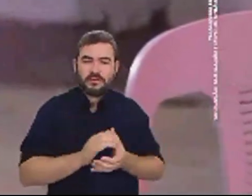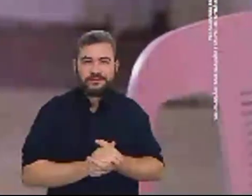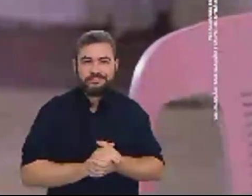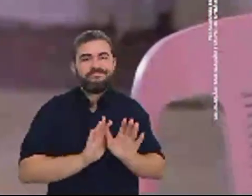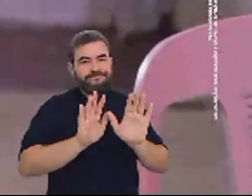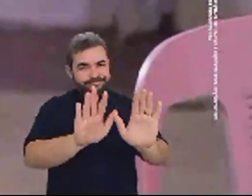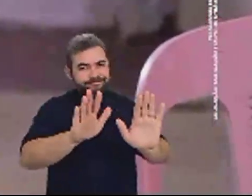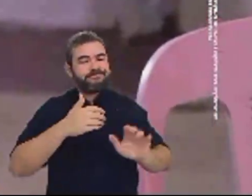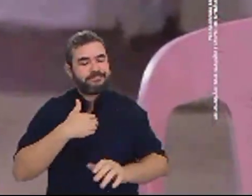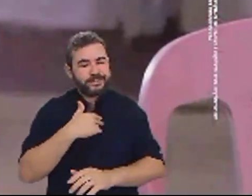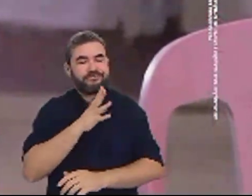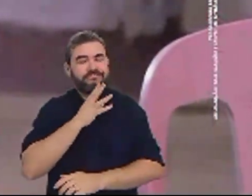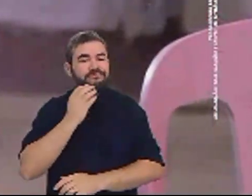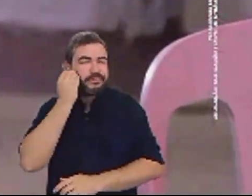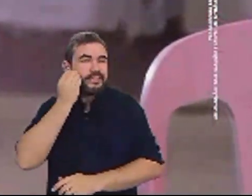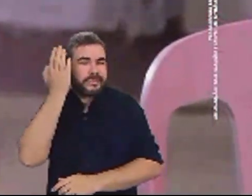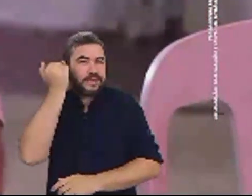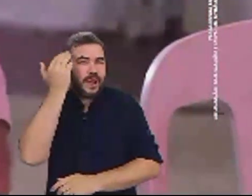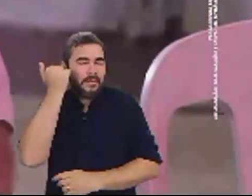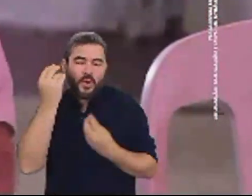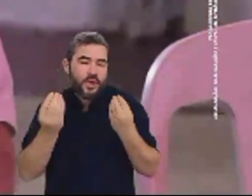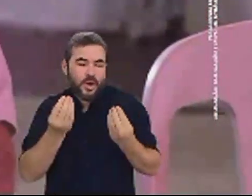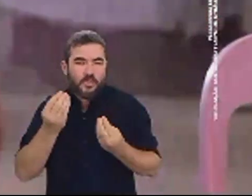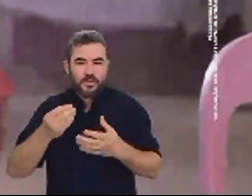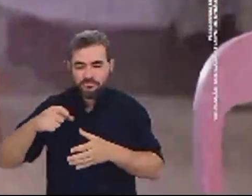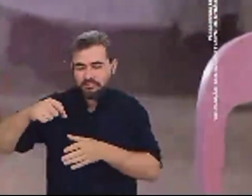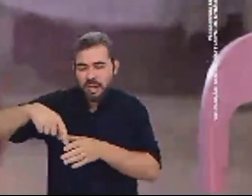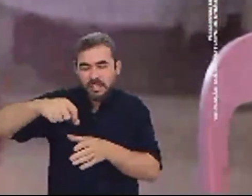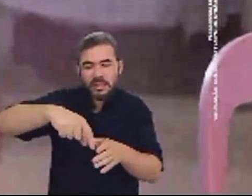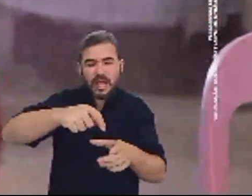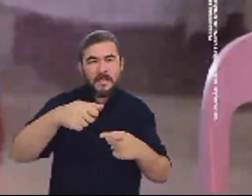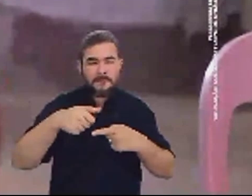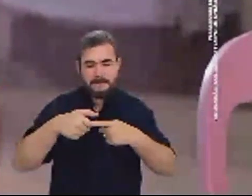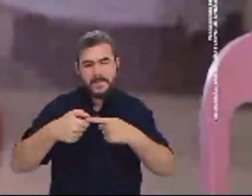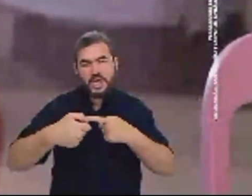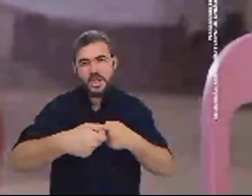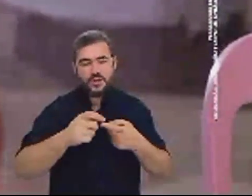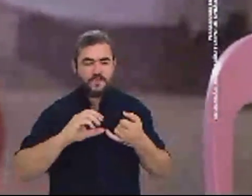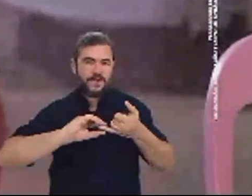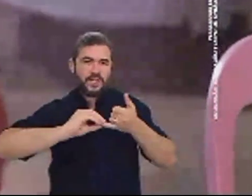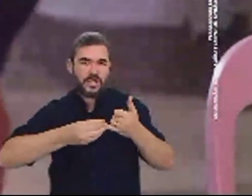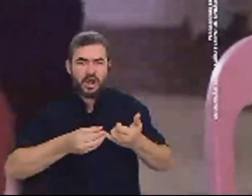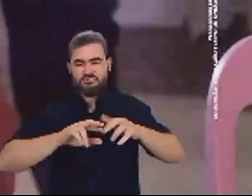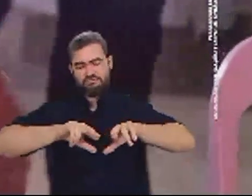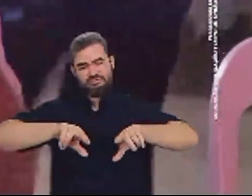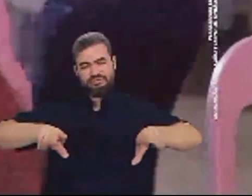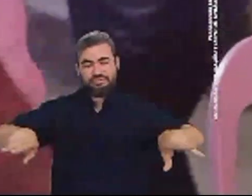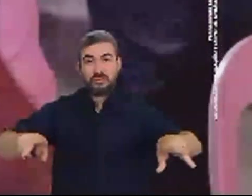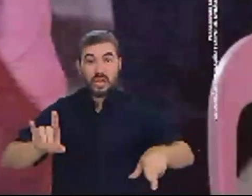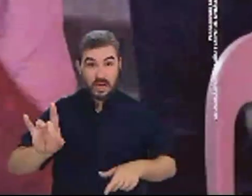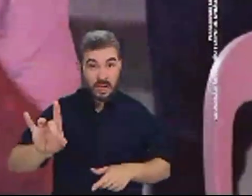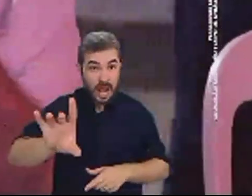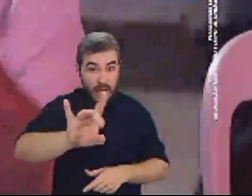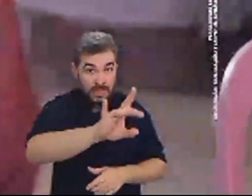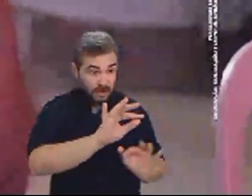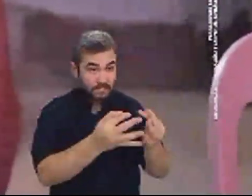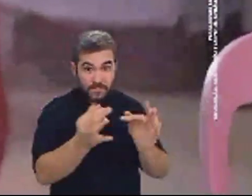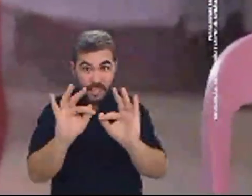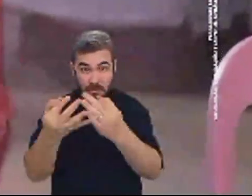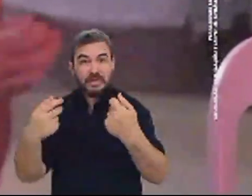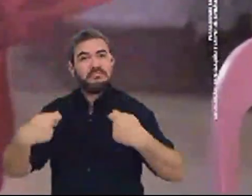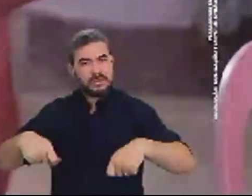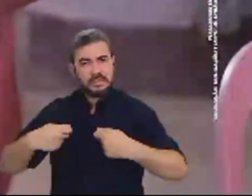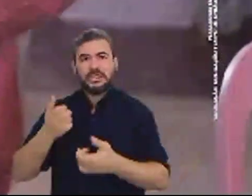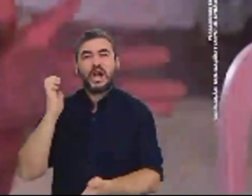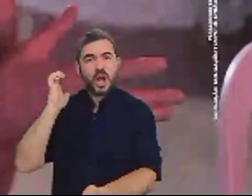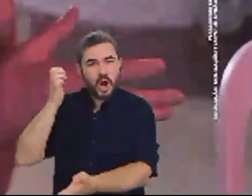feijão soja e etc cada local deste aqui precisa de uma máquina destas aqui trator para